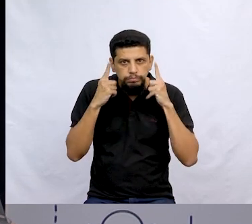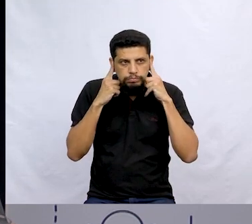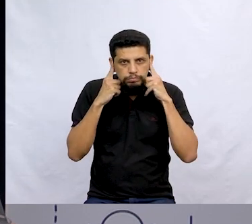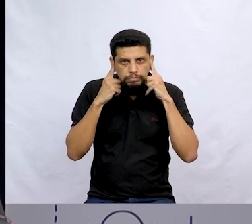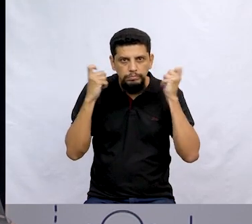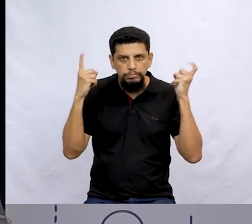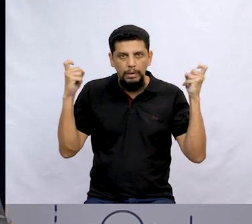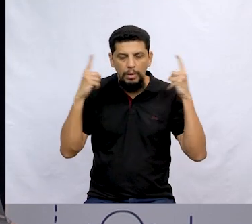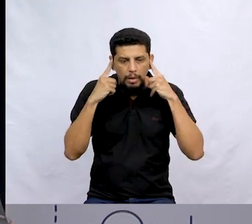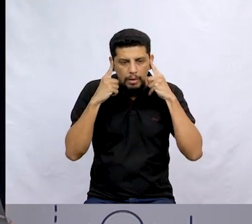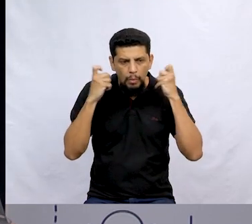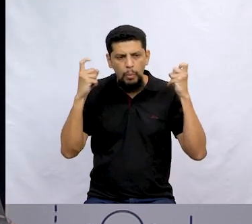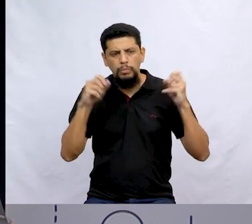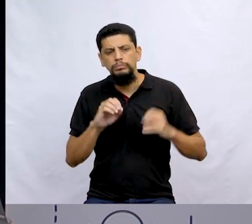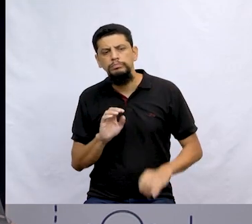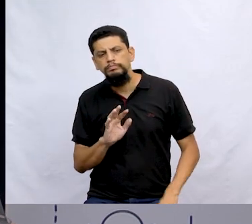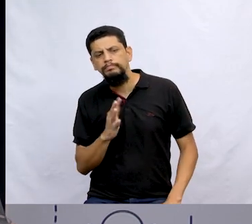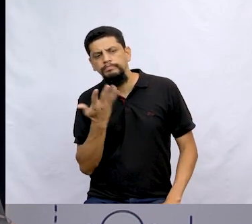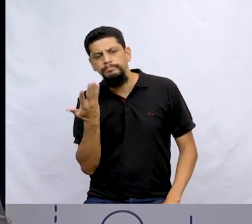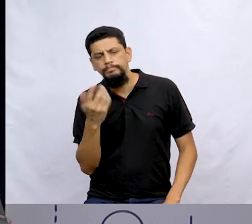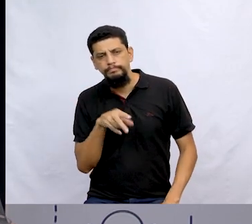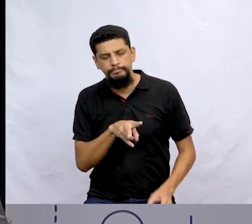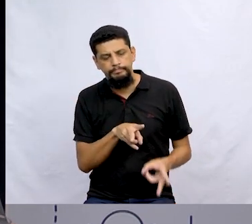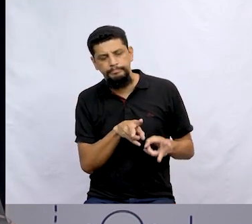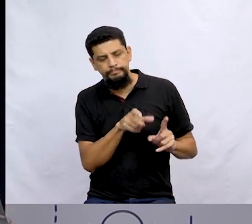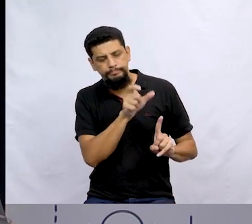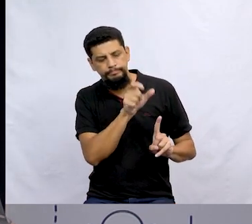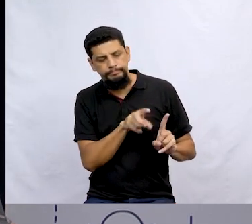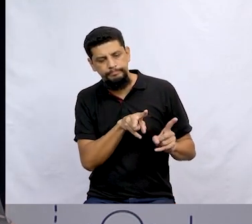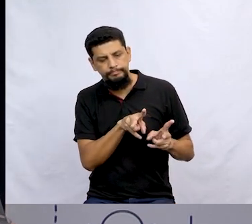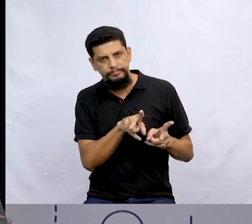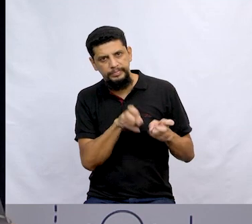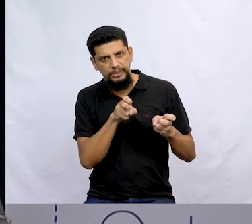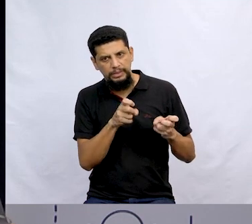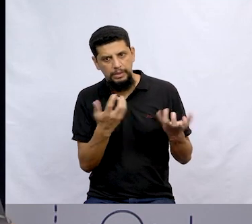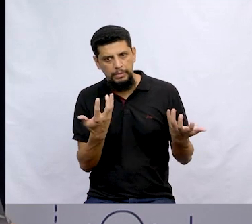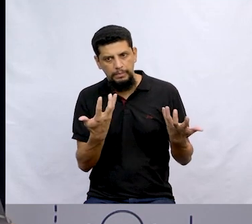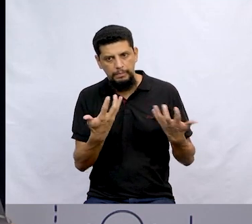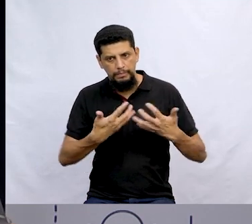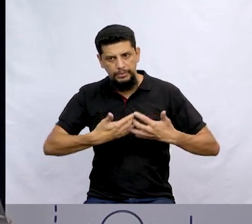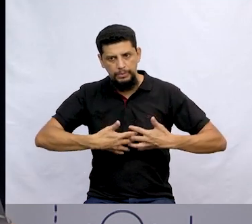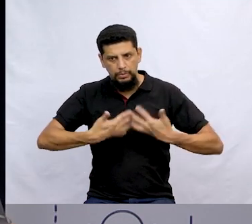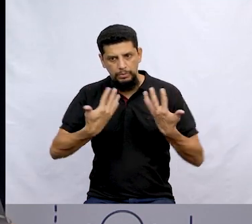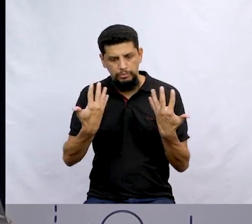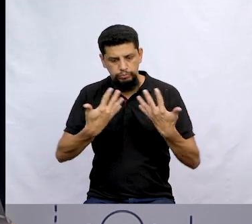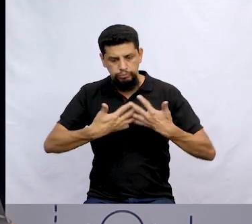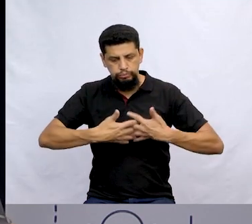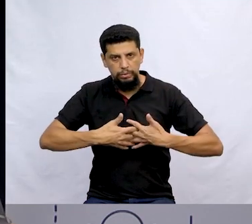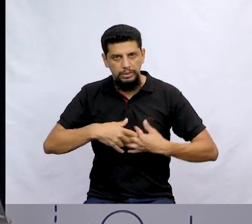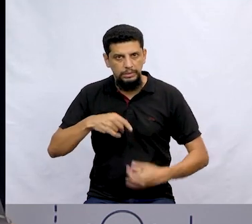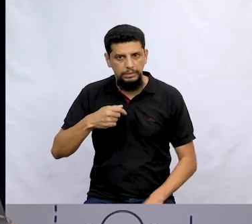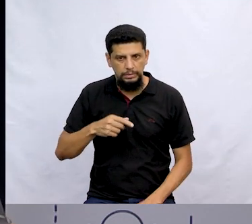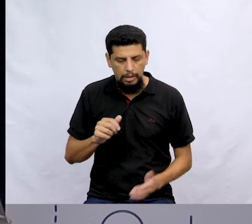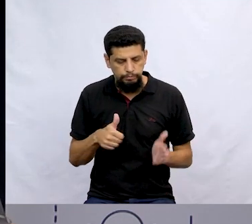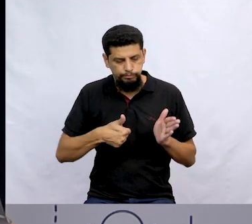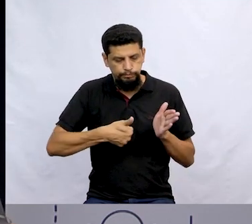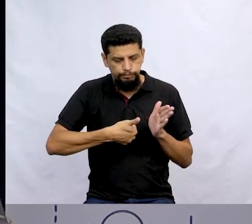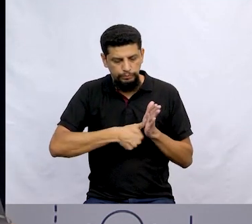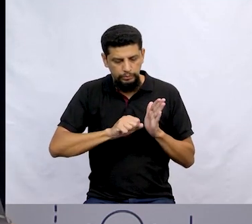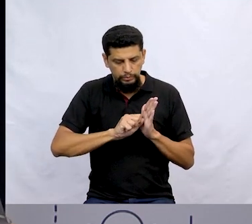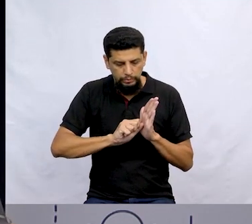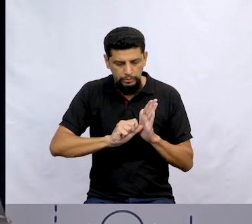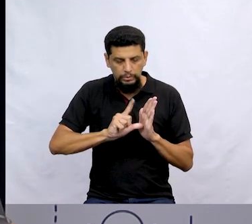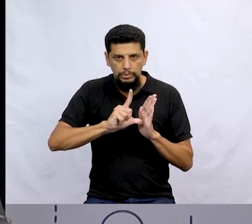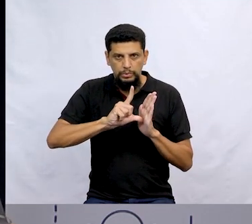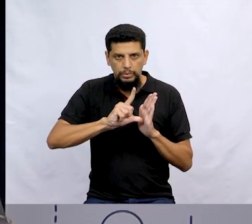O que era aquilo? E então ele percebeu. A máquina de fabricar sonhos estava ligada. Só que ela não